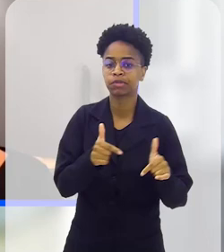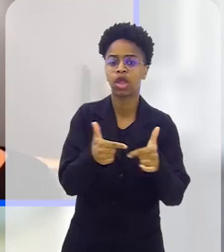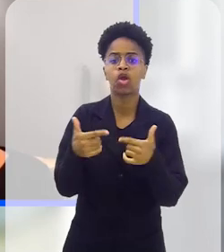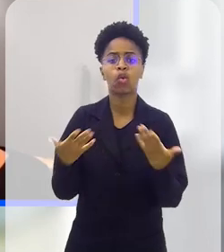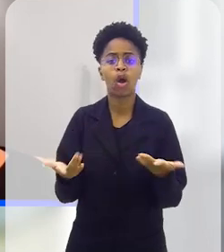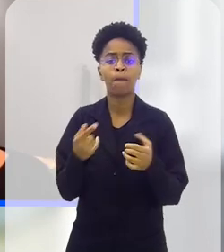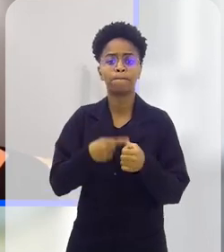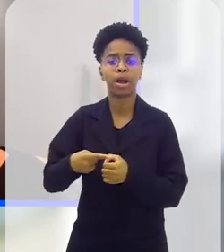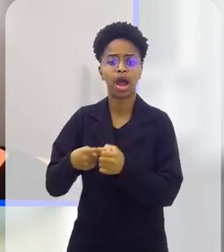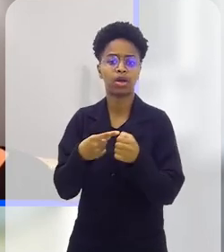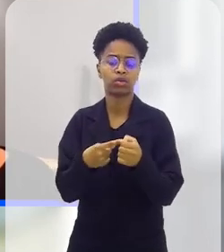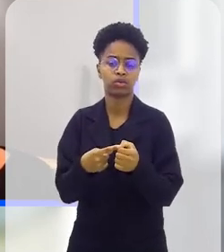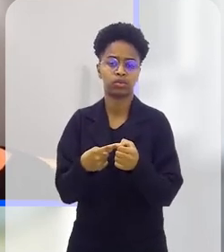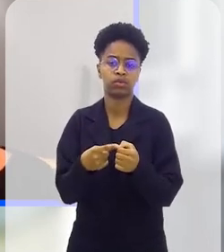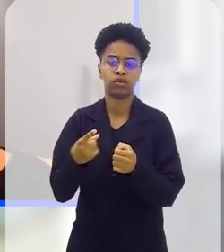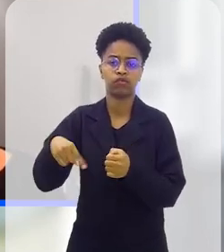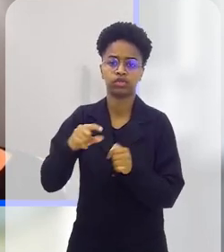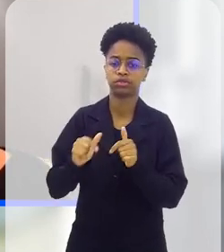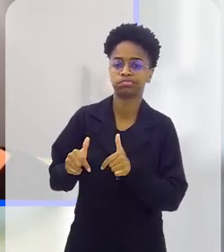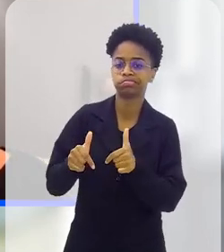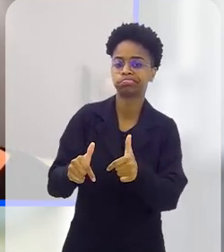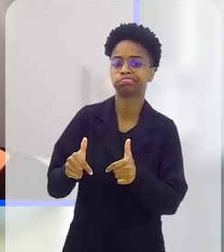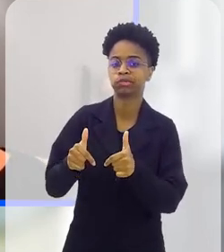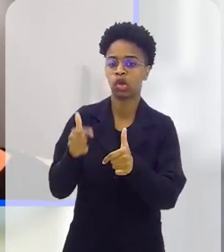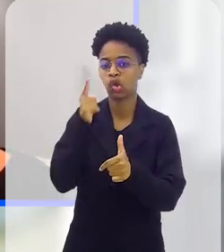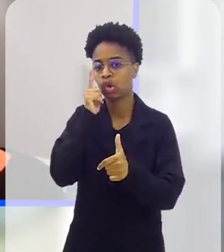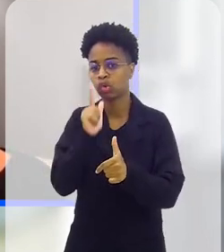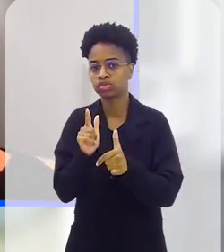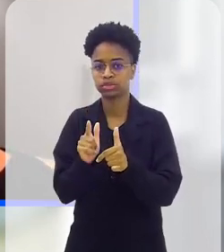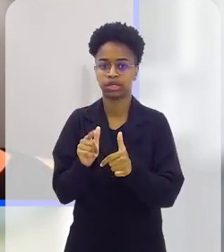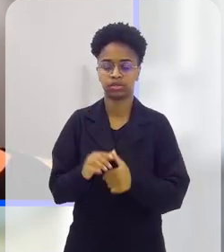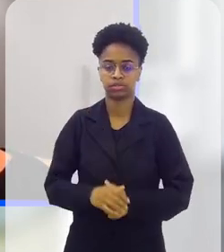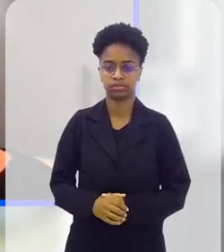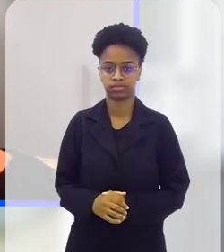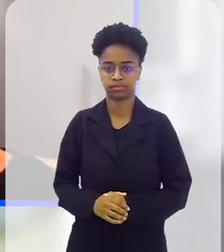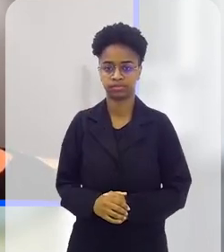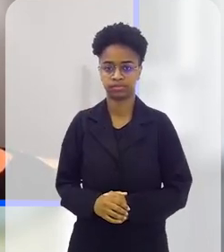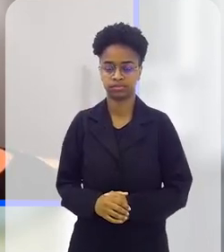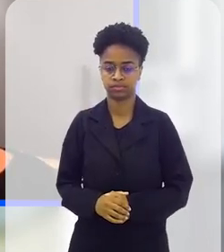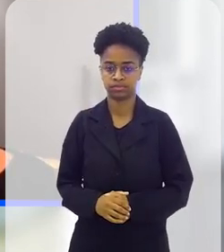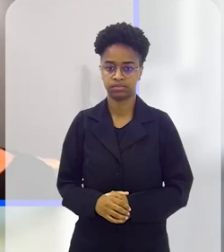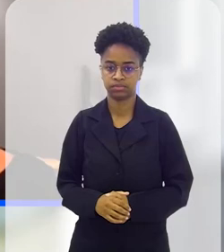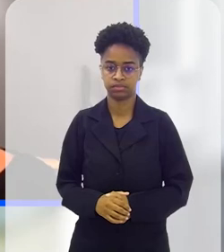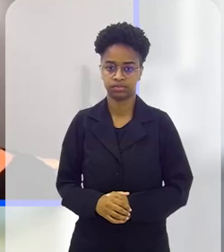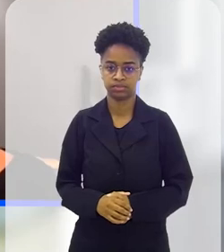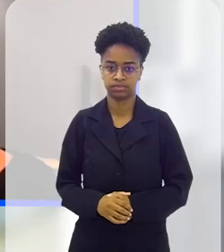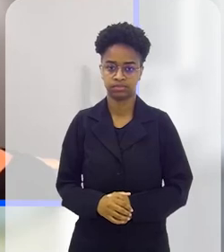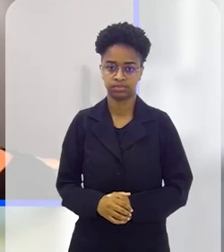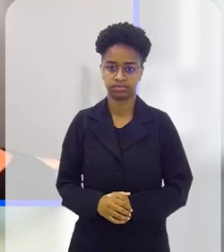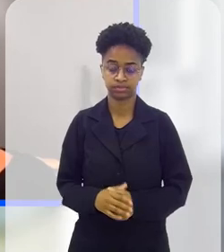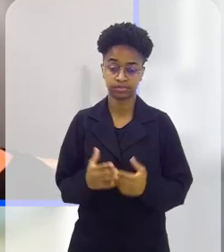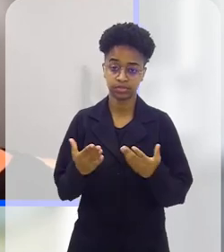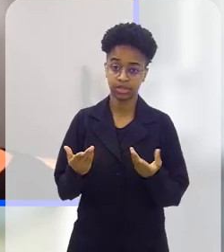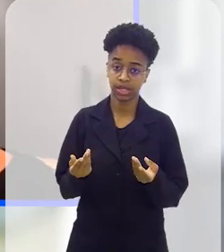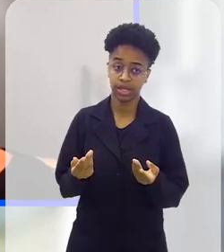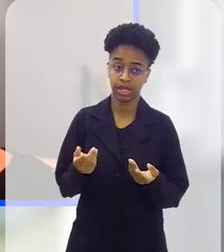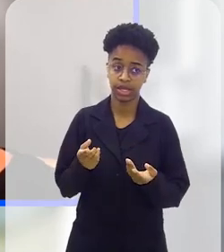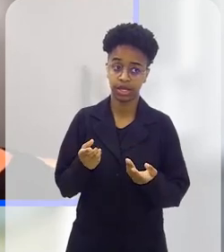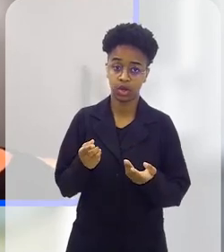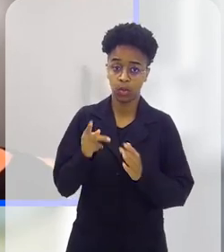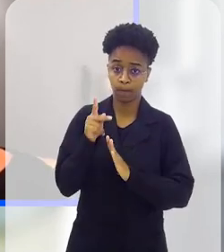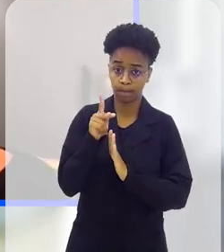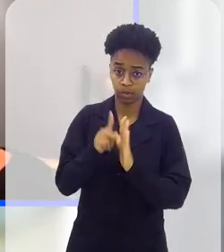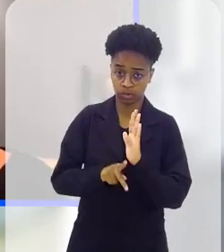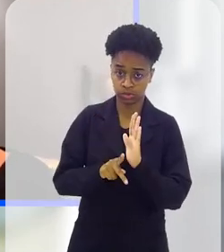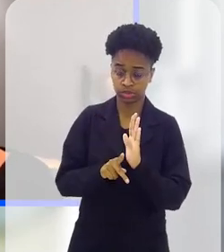atuando, quais bairros, né, que vocês estão conseguindo colocar em prática? É, nós...